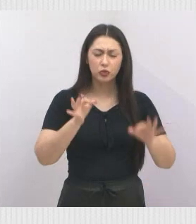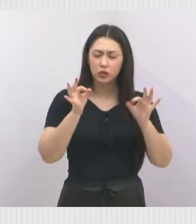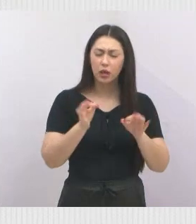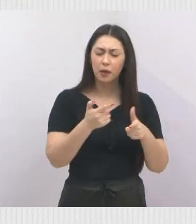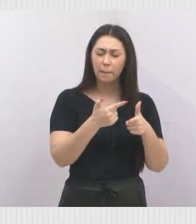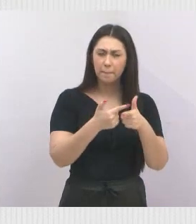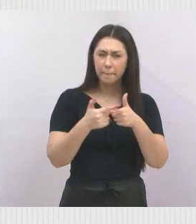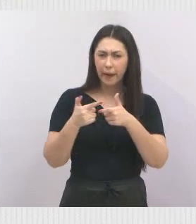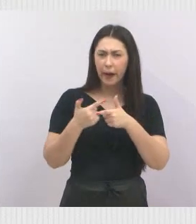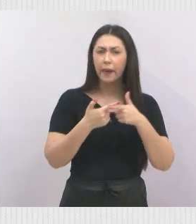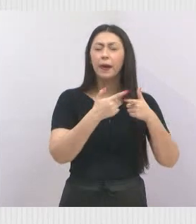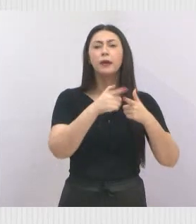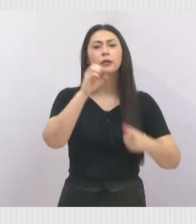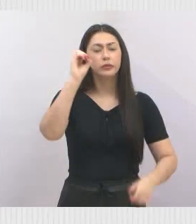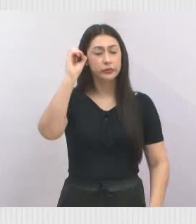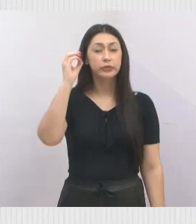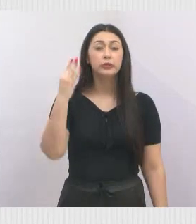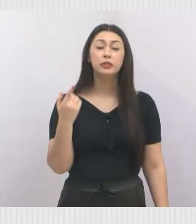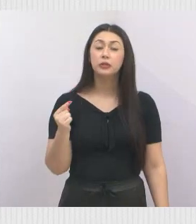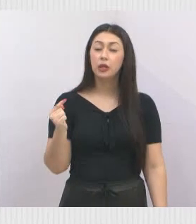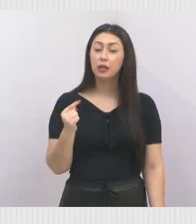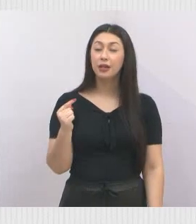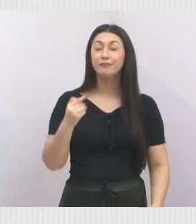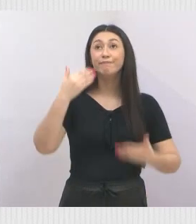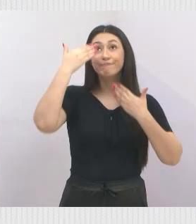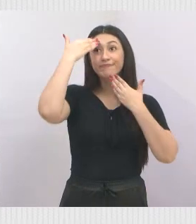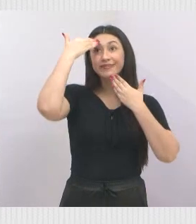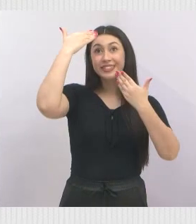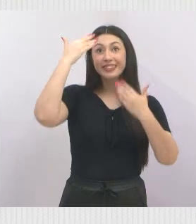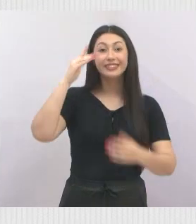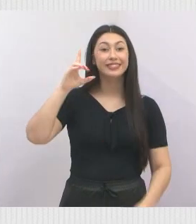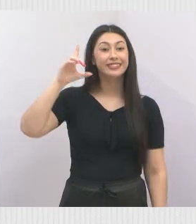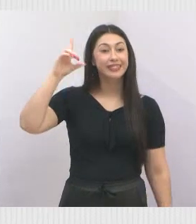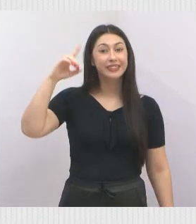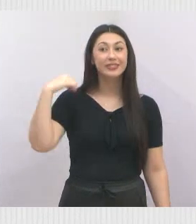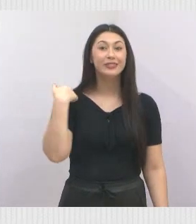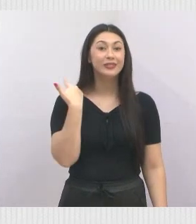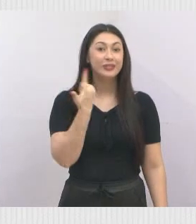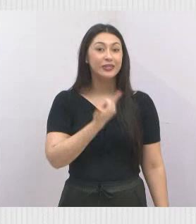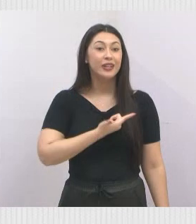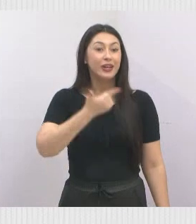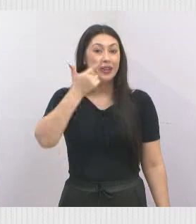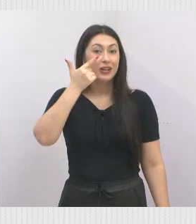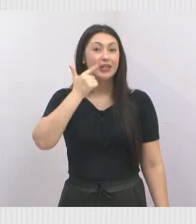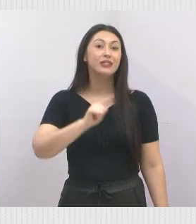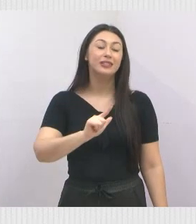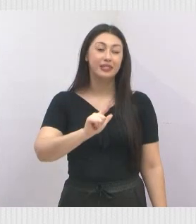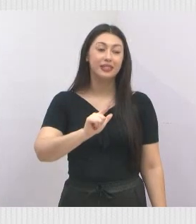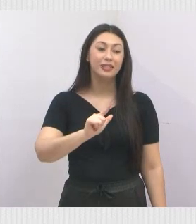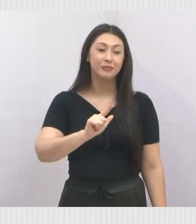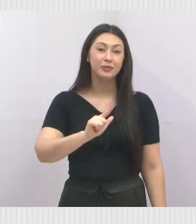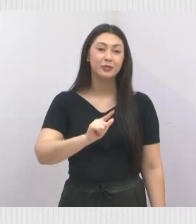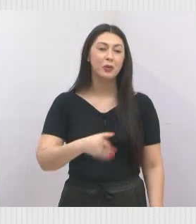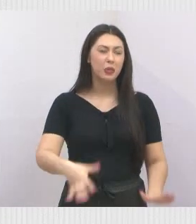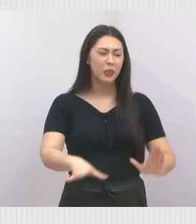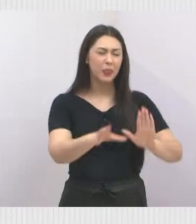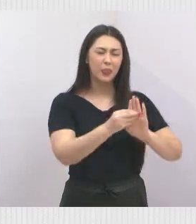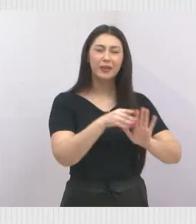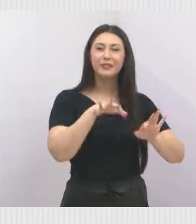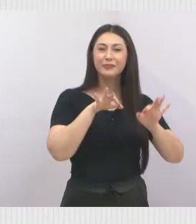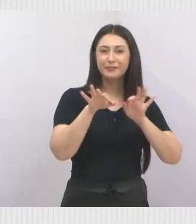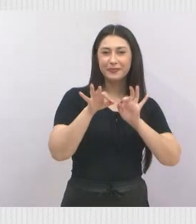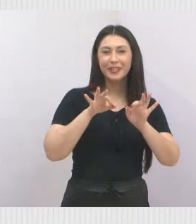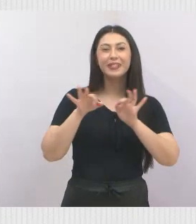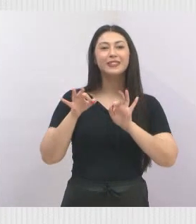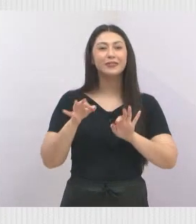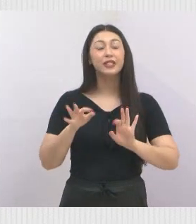que estava assistindo naquela Viela e, graças a Deus, conseguimos colocá-la no plano e